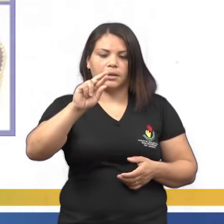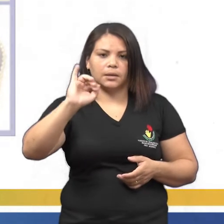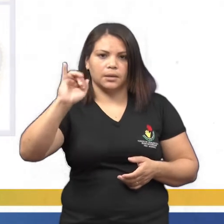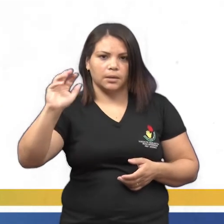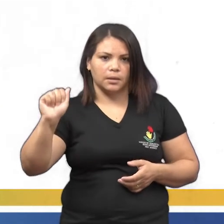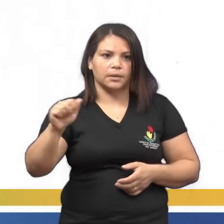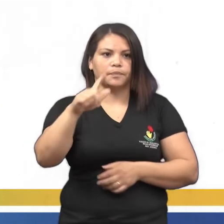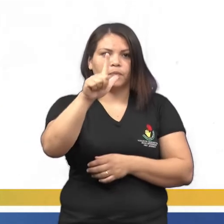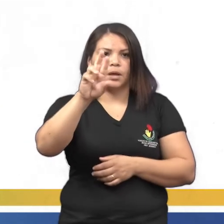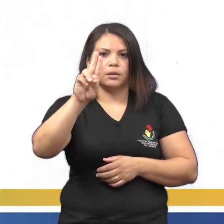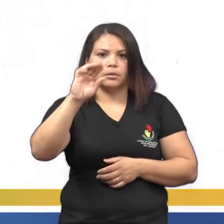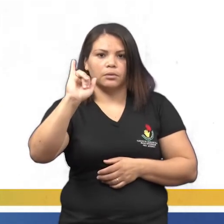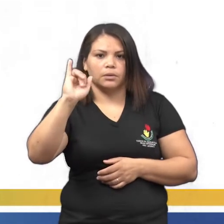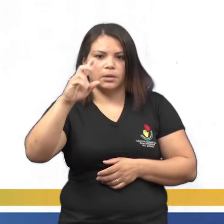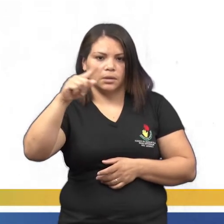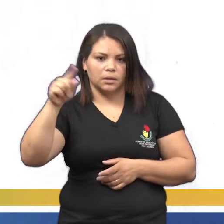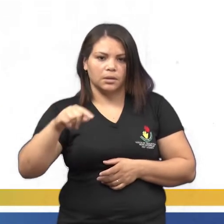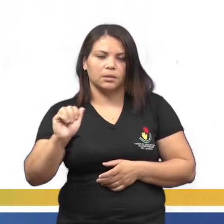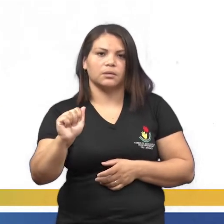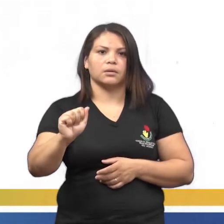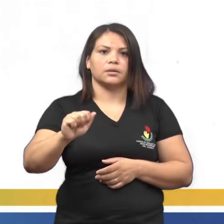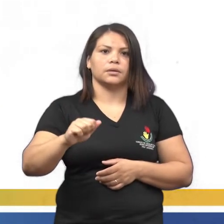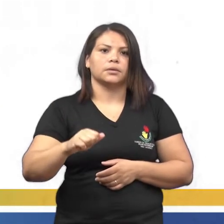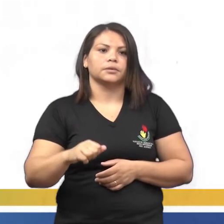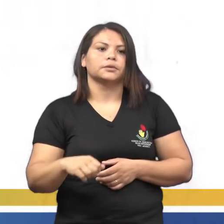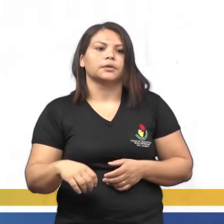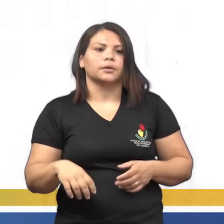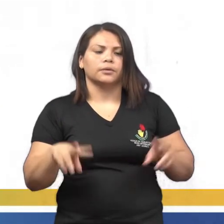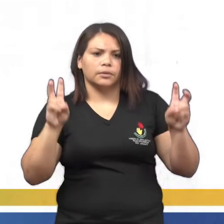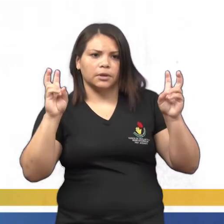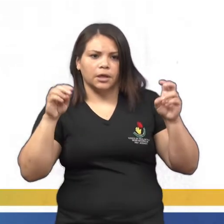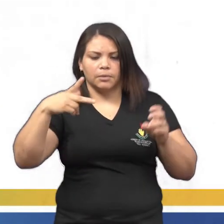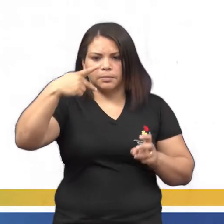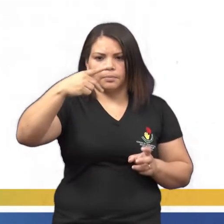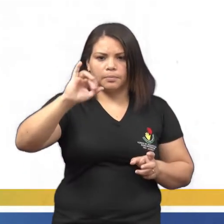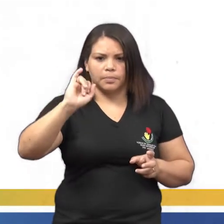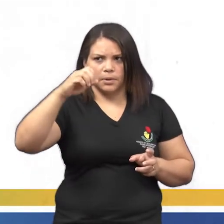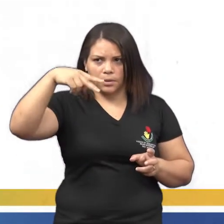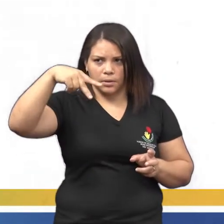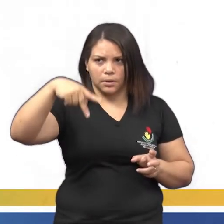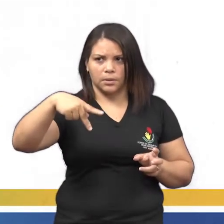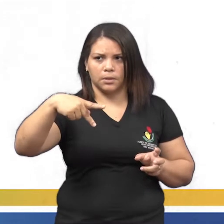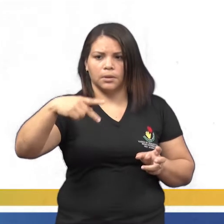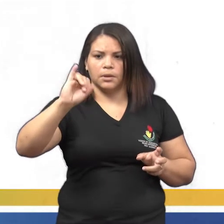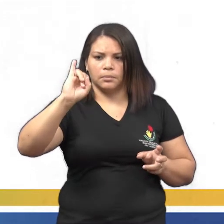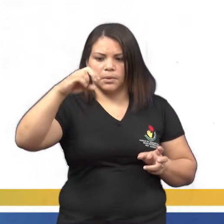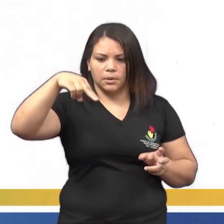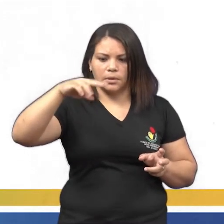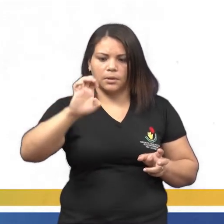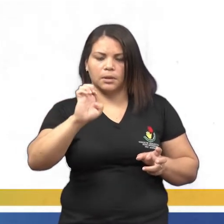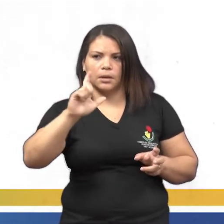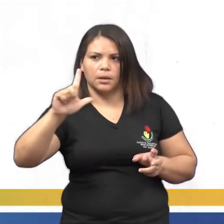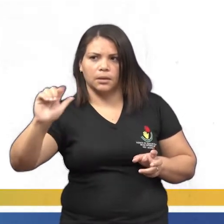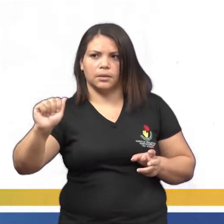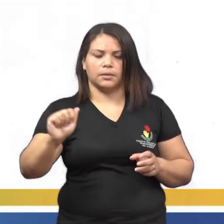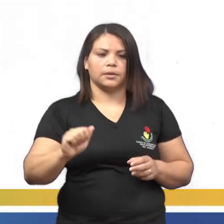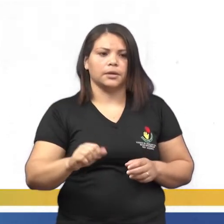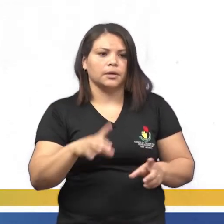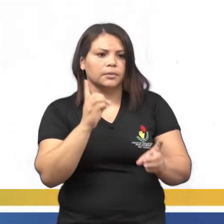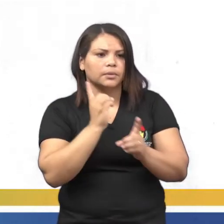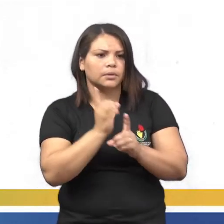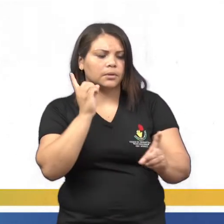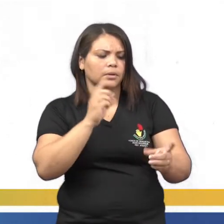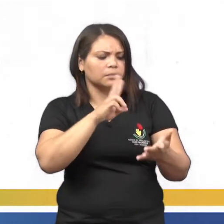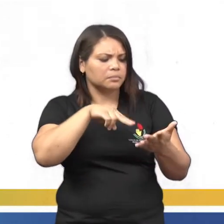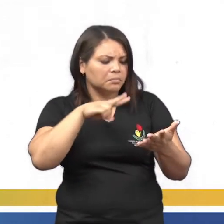Rezende, né? O título do poema é Pimpinela, tá? Vamos fazer a leitura desse poema e depois a gente vai tentar identificar algumas